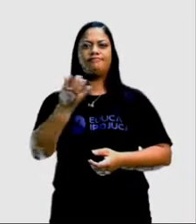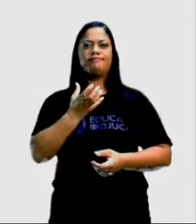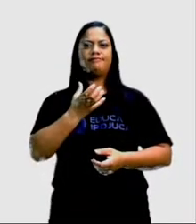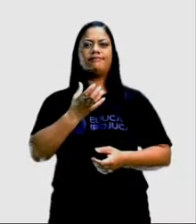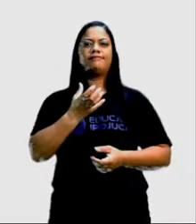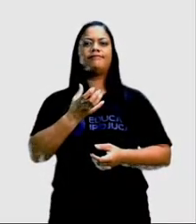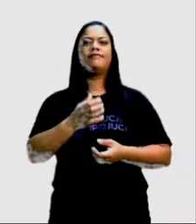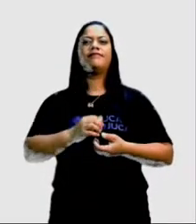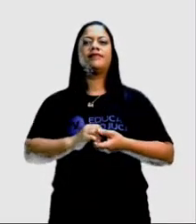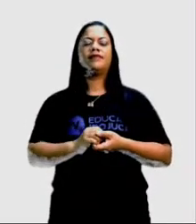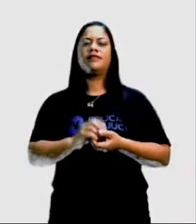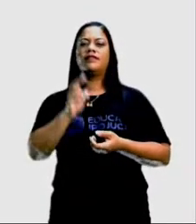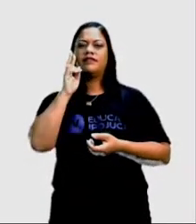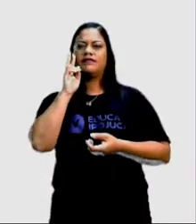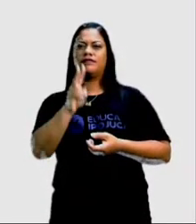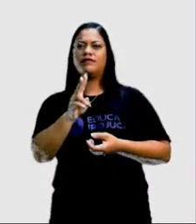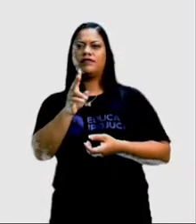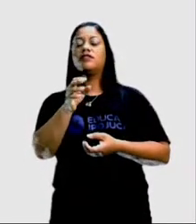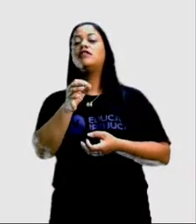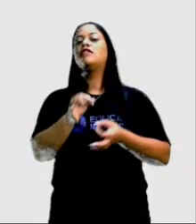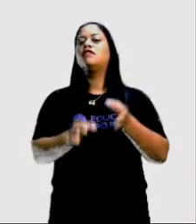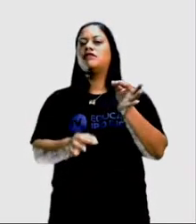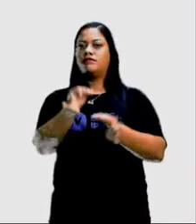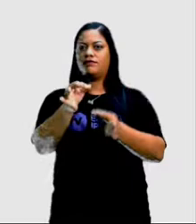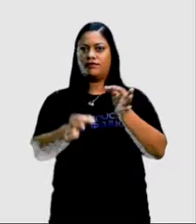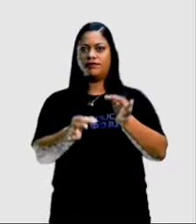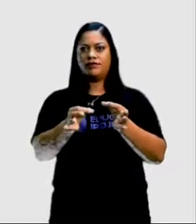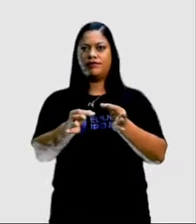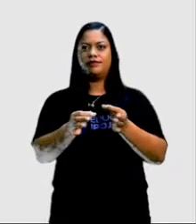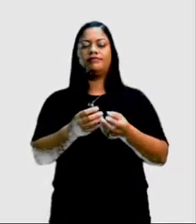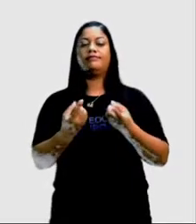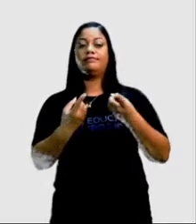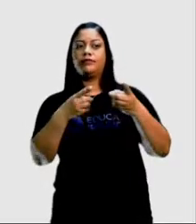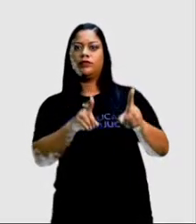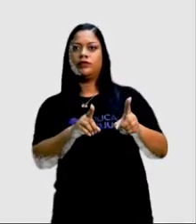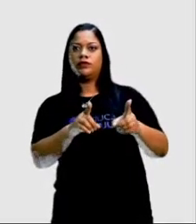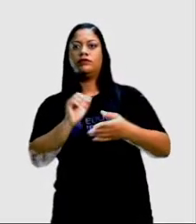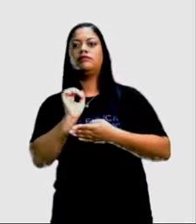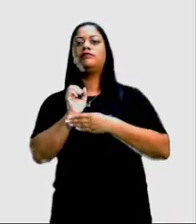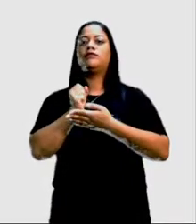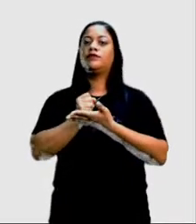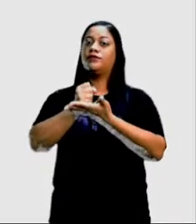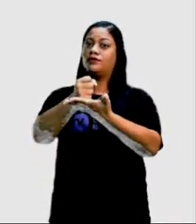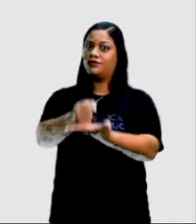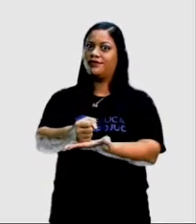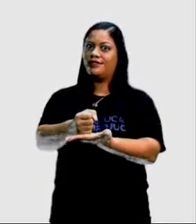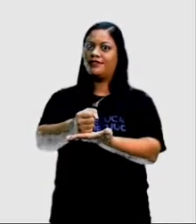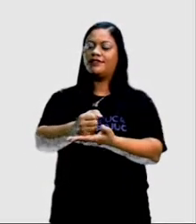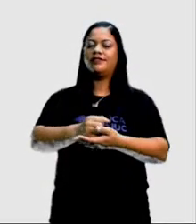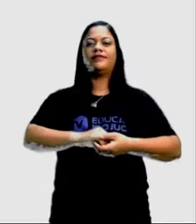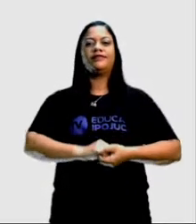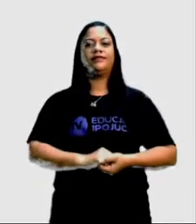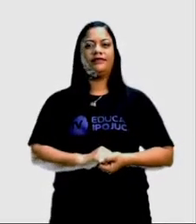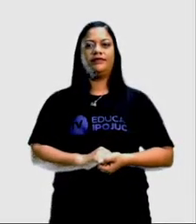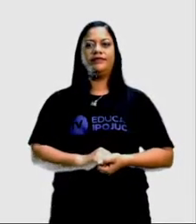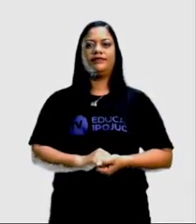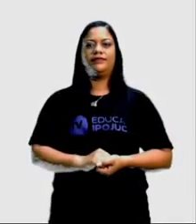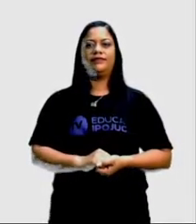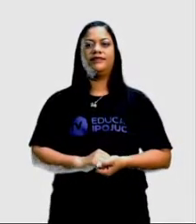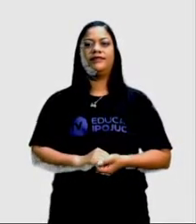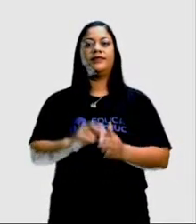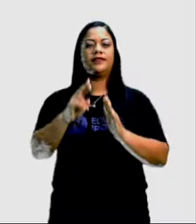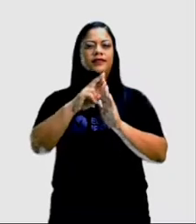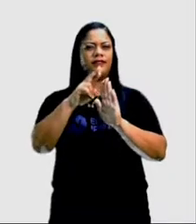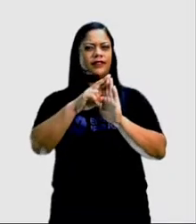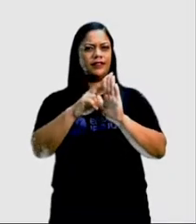ao julgar a favor ou a contra, tendo em conta, tendo como ponto a sua referência,